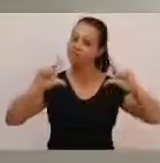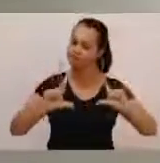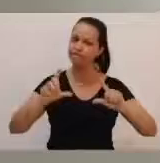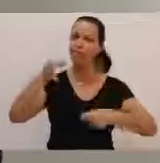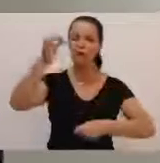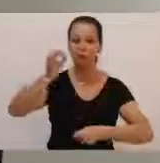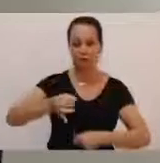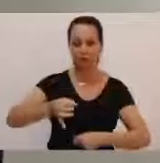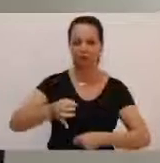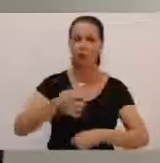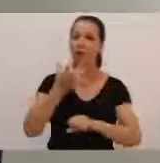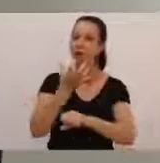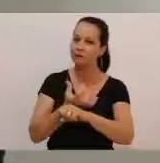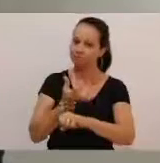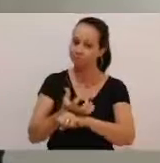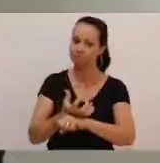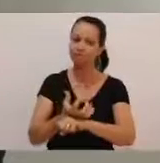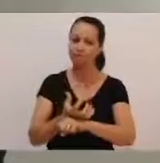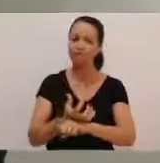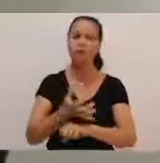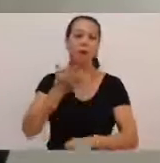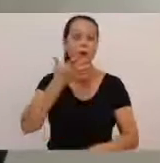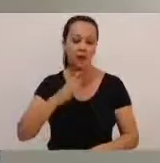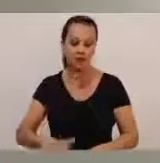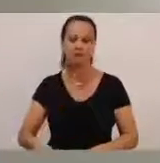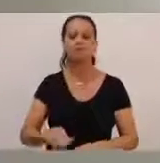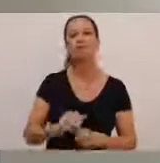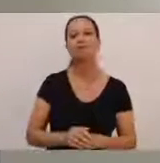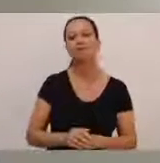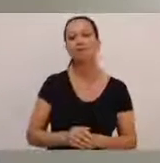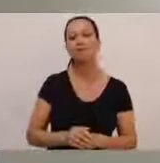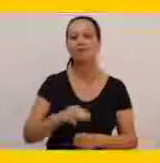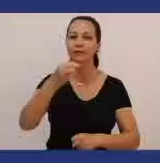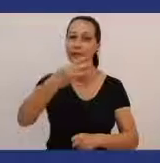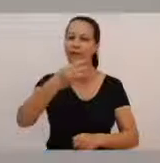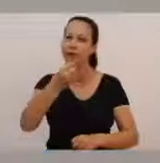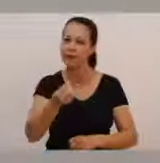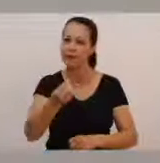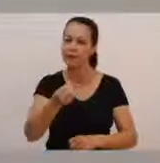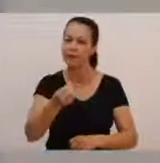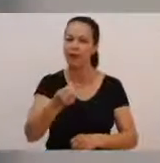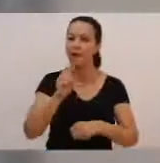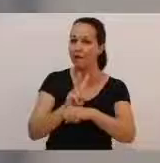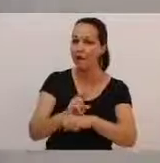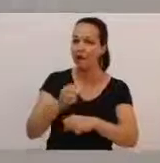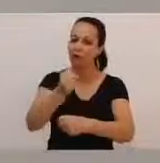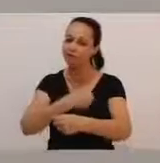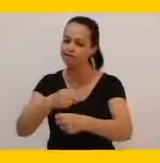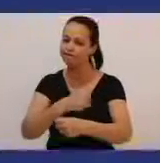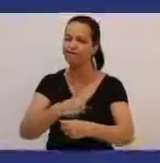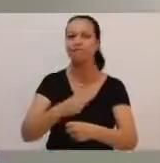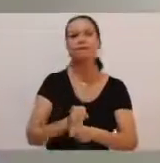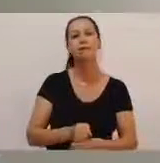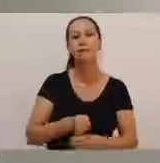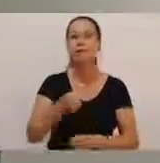física habilitados para dar esta disciplina para as nossas crianças. Tem mais 36 vagas de cozinheiro,